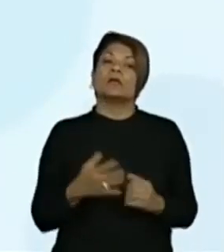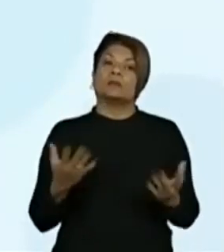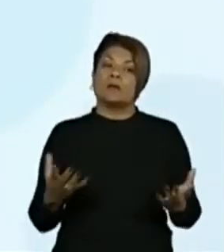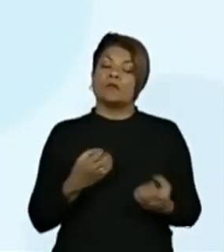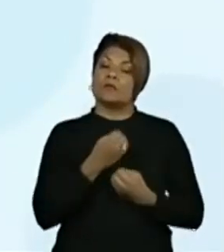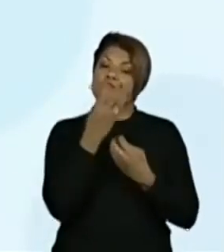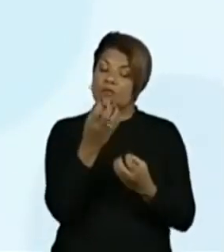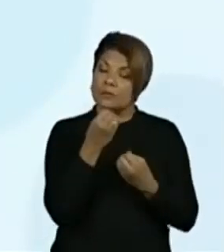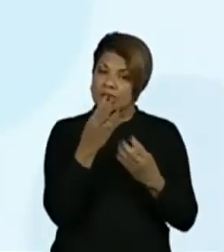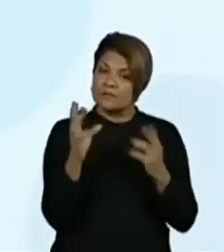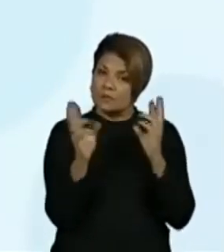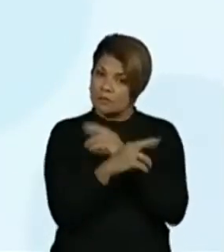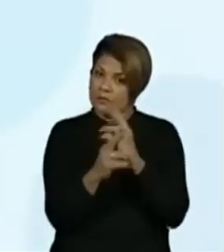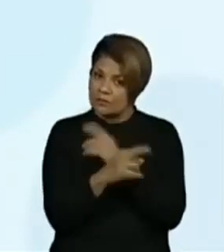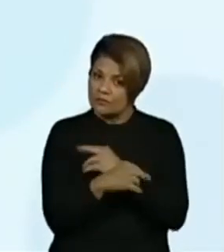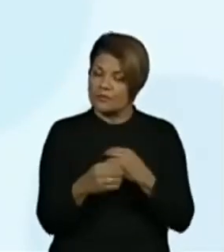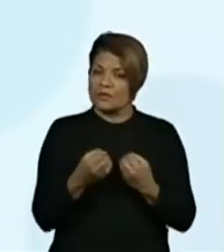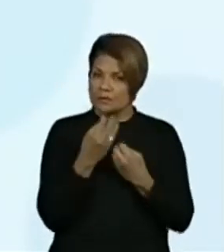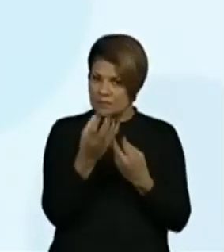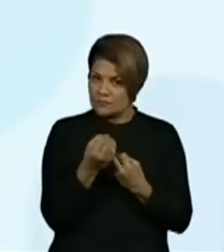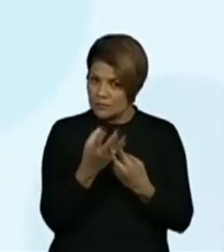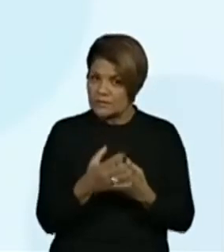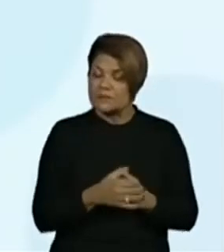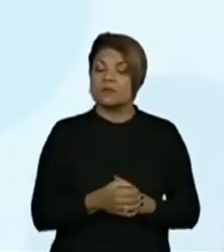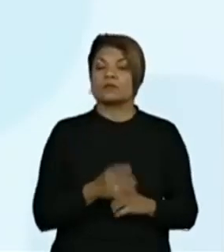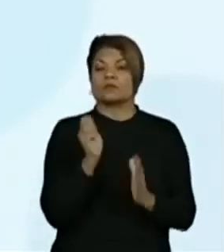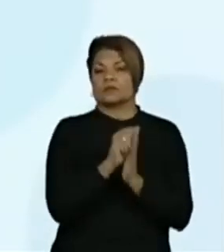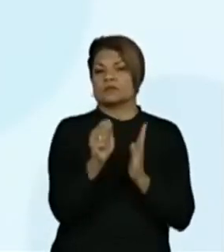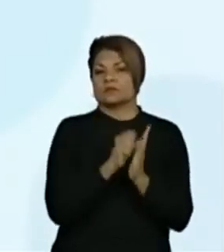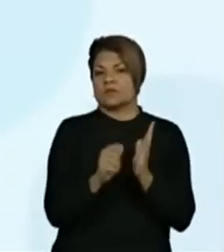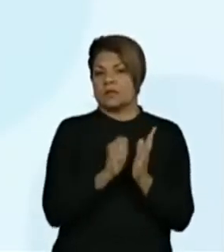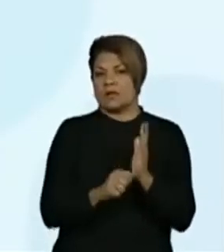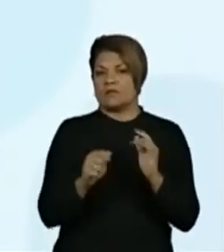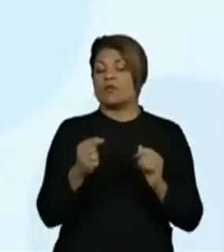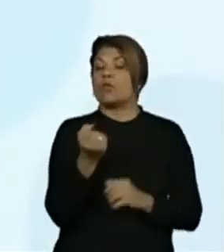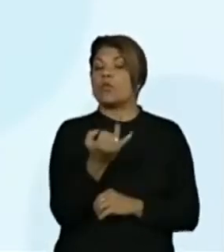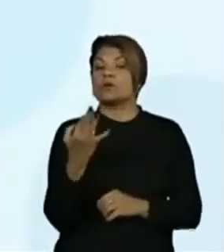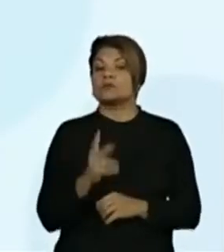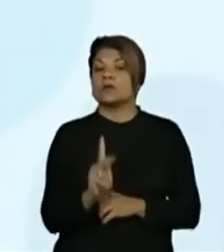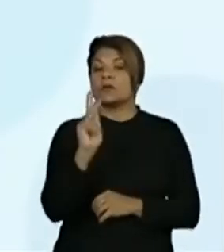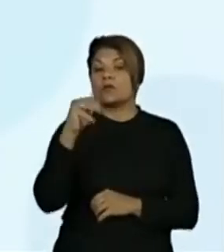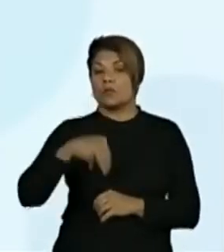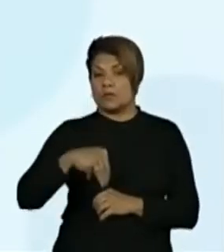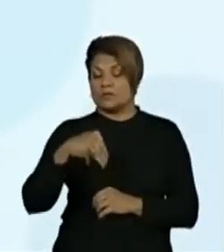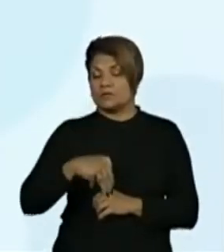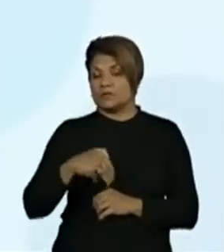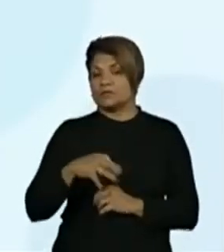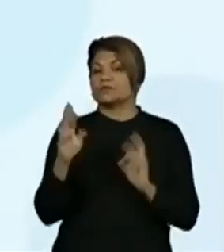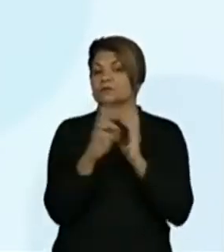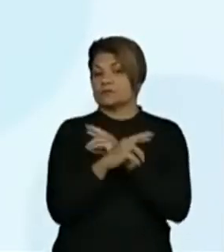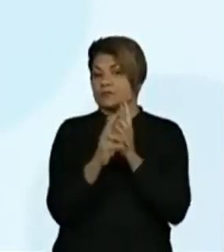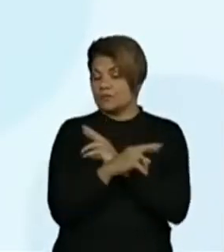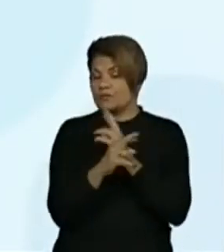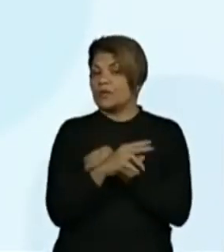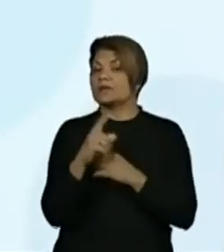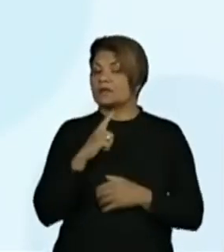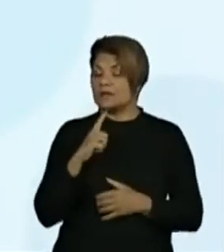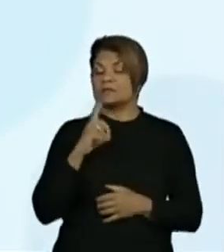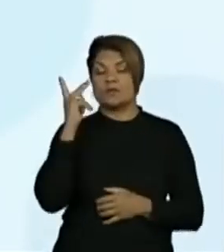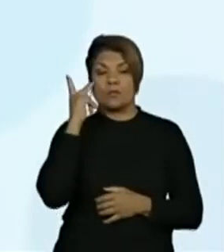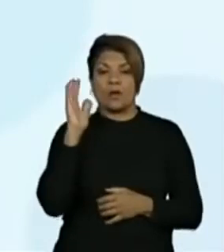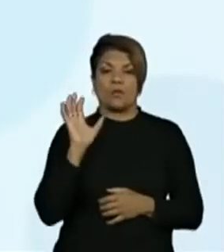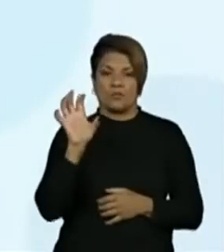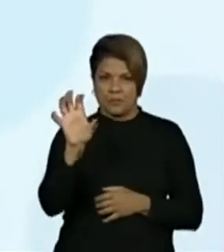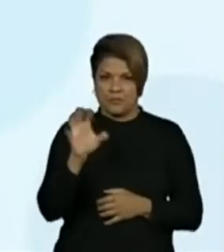vamos pensar. Escreva por extenso quantos quilômetros de rodovia tem o Estado de São Paulo.